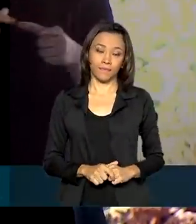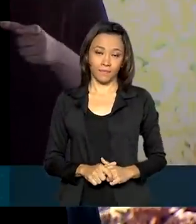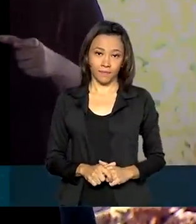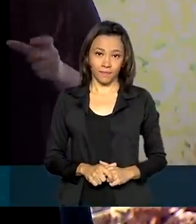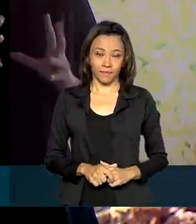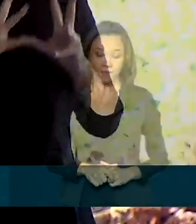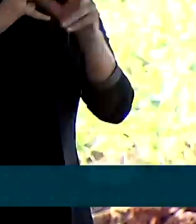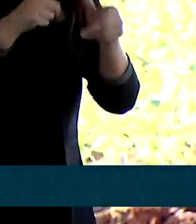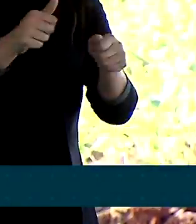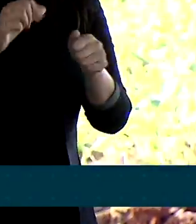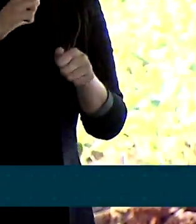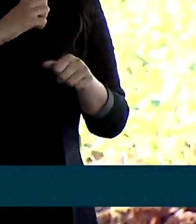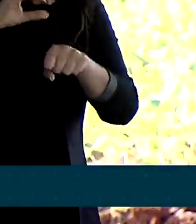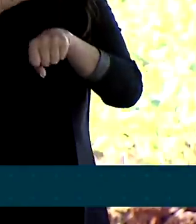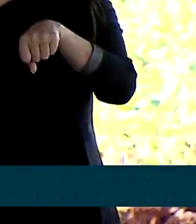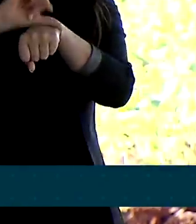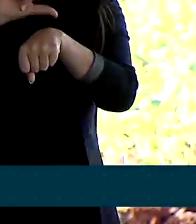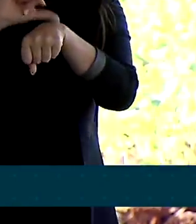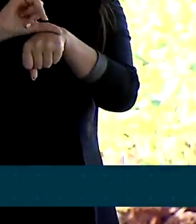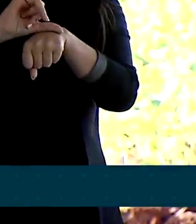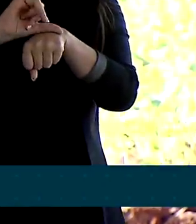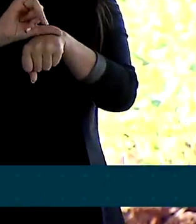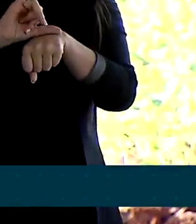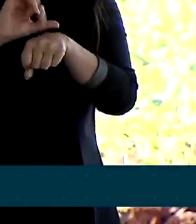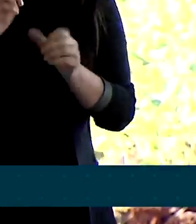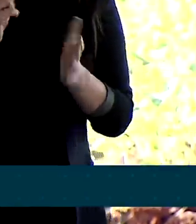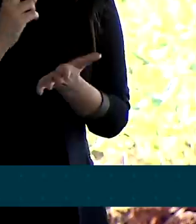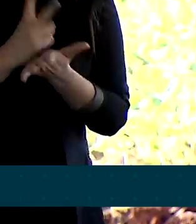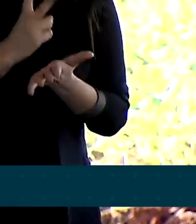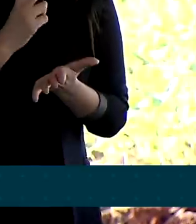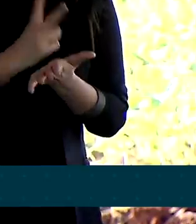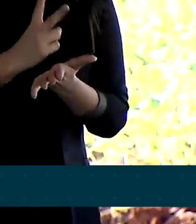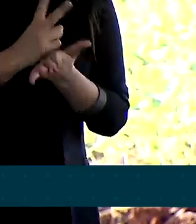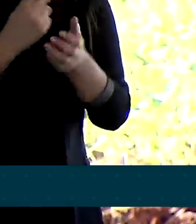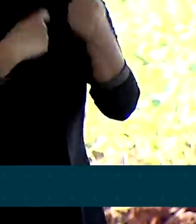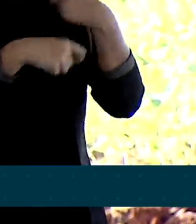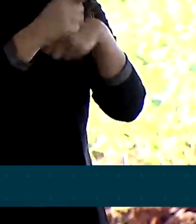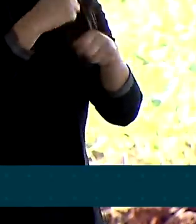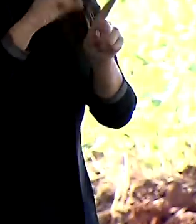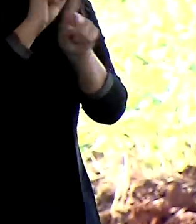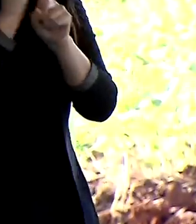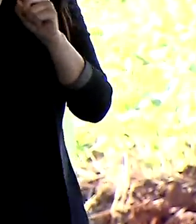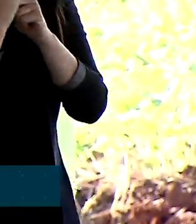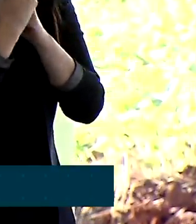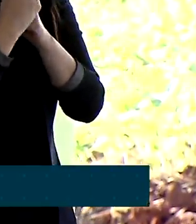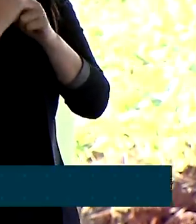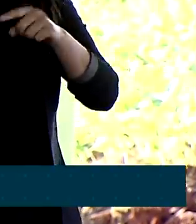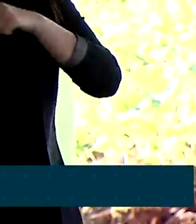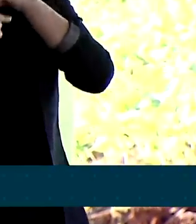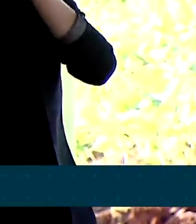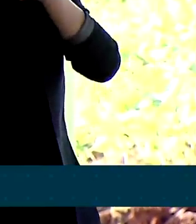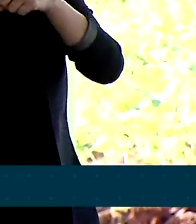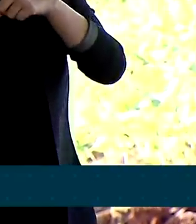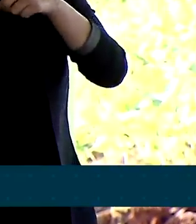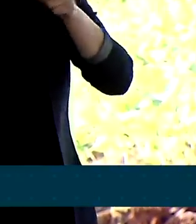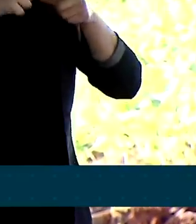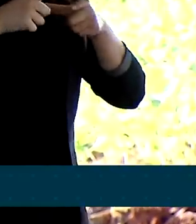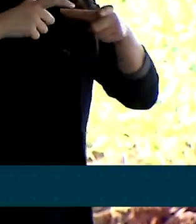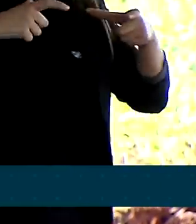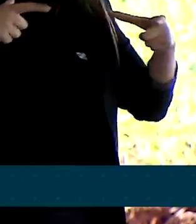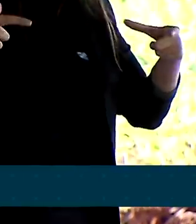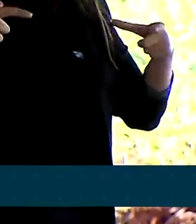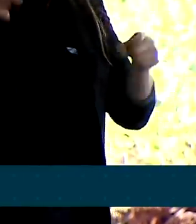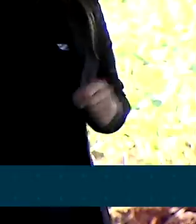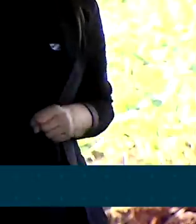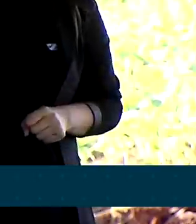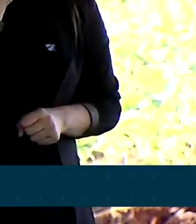implantamos pequenas centrais, os indicadores sociais e econômicos, todos crescem de forma mais